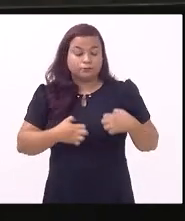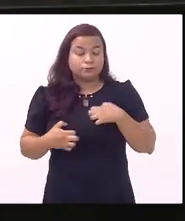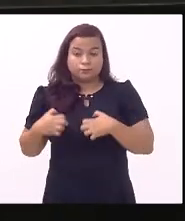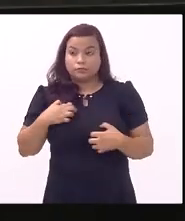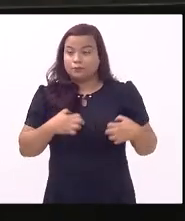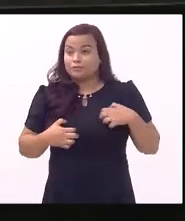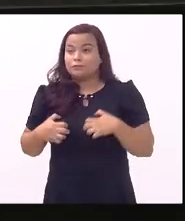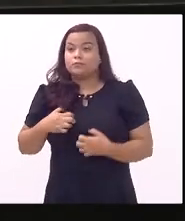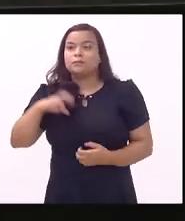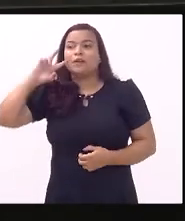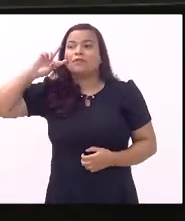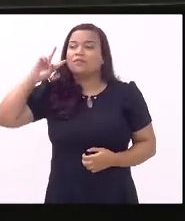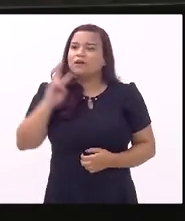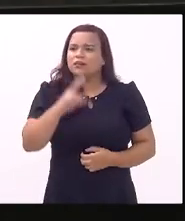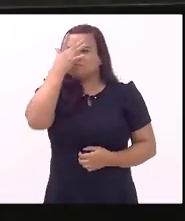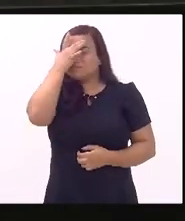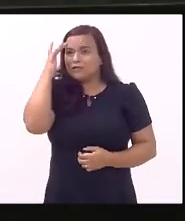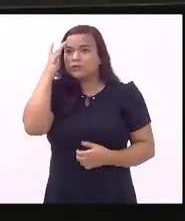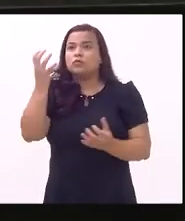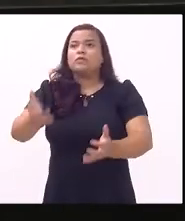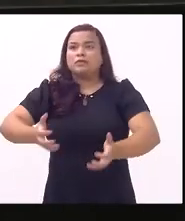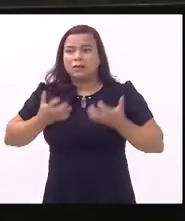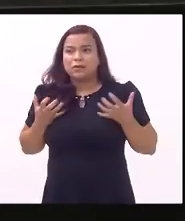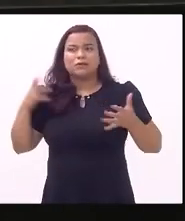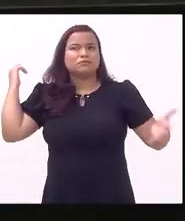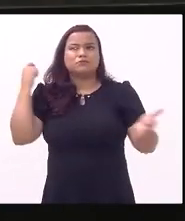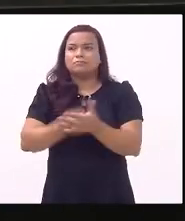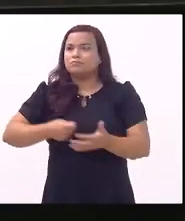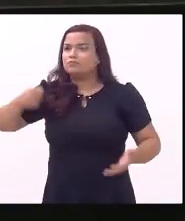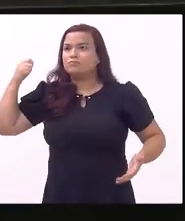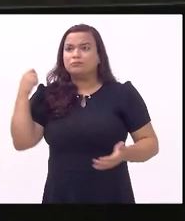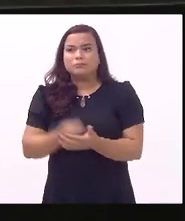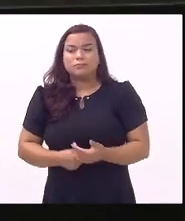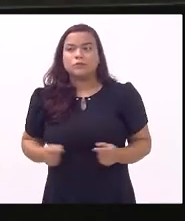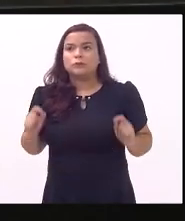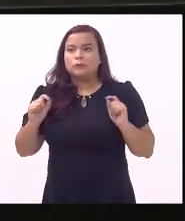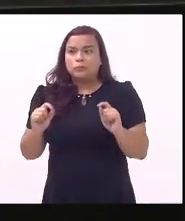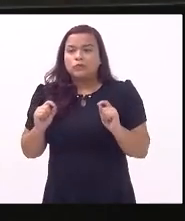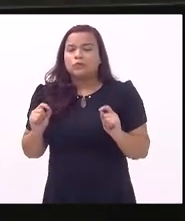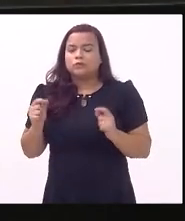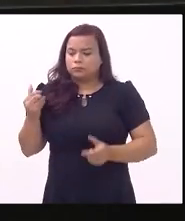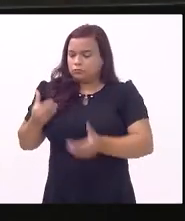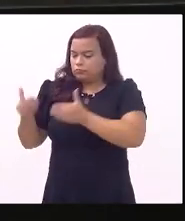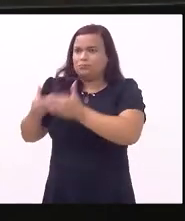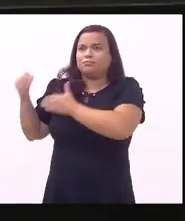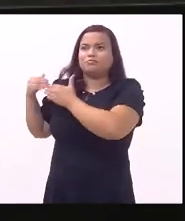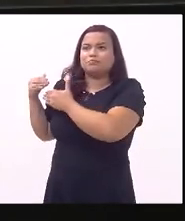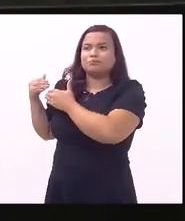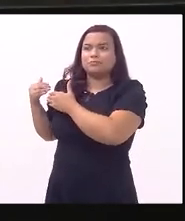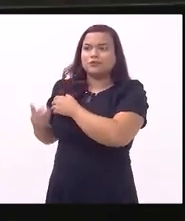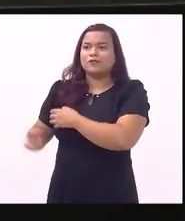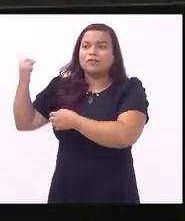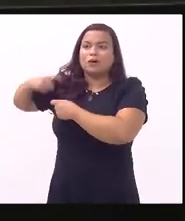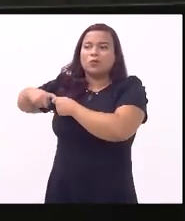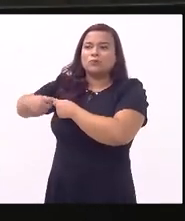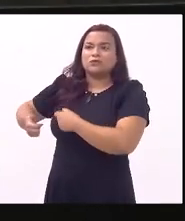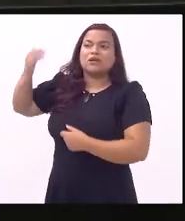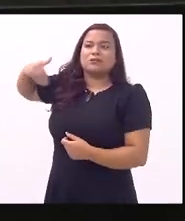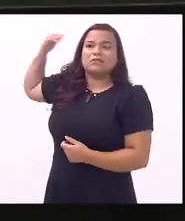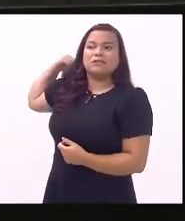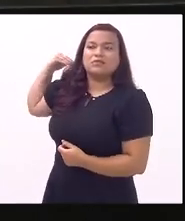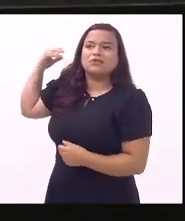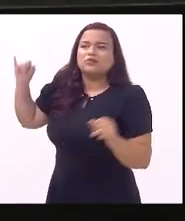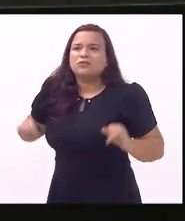de ver que as pessoas querem a qualquer custo voltar para aquela desgraça que